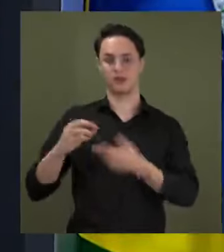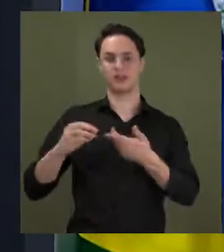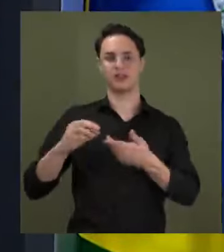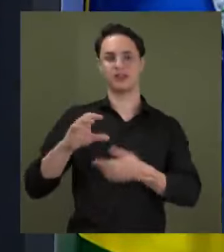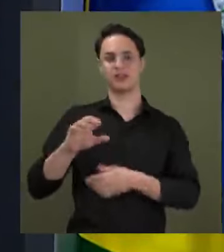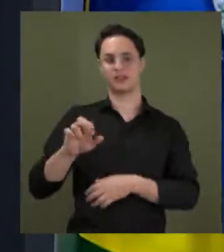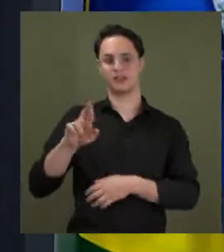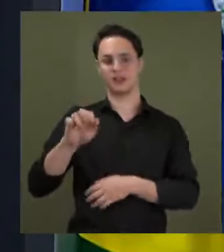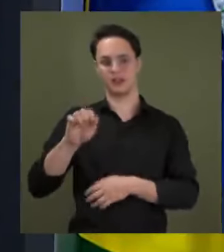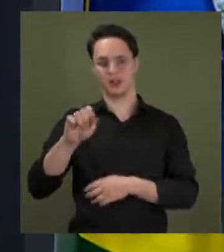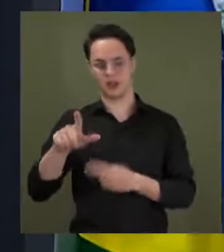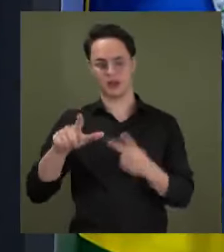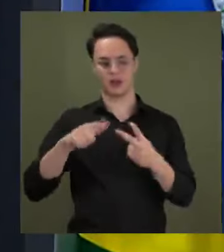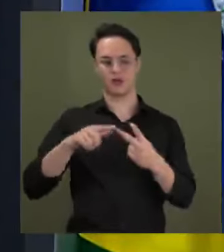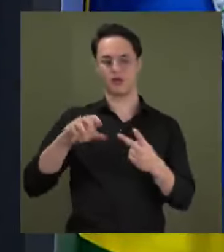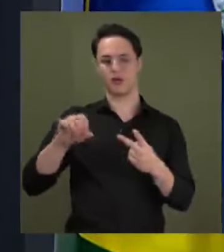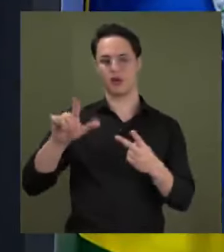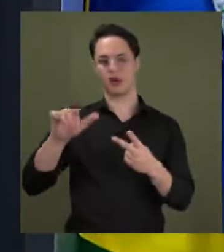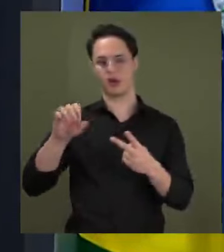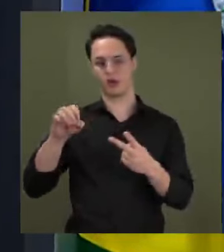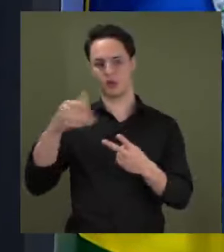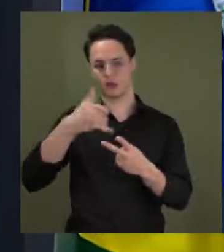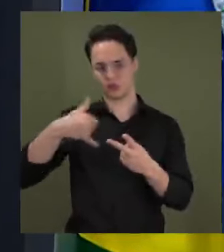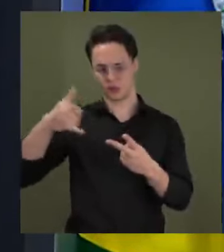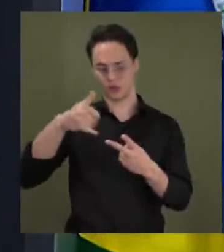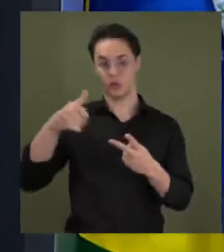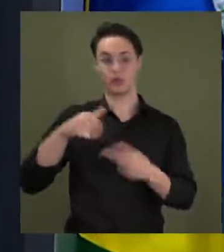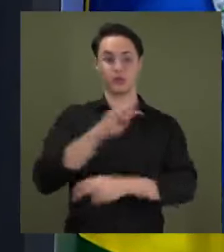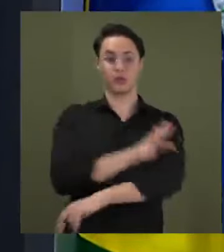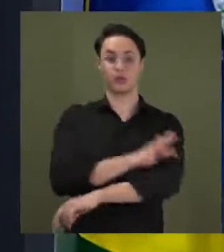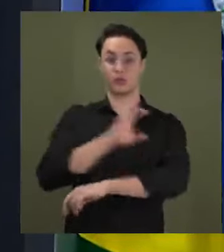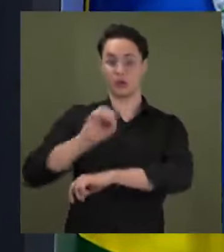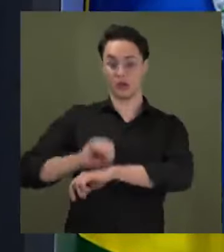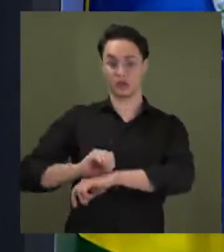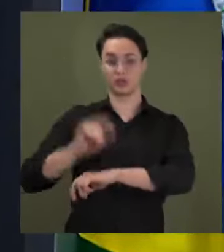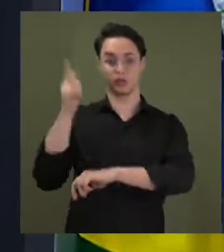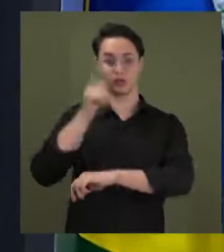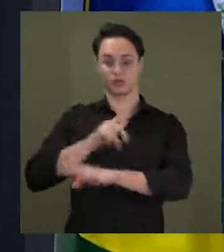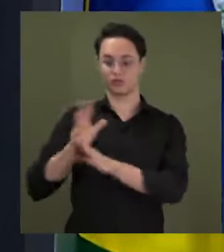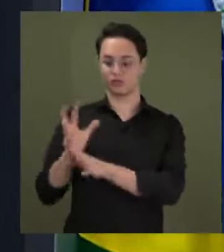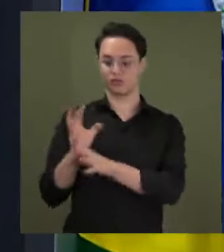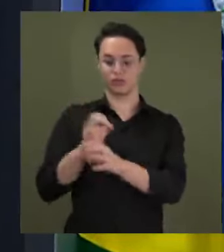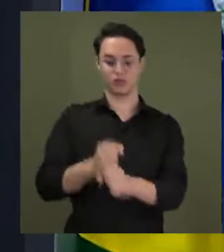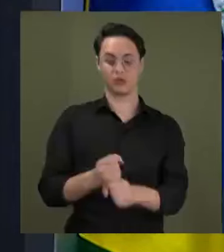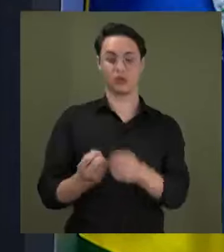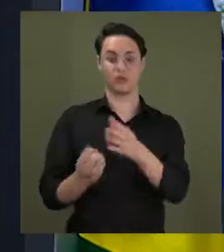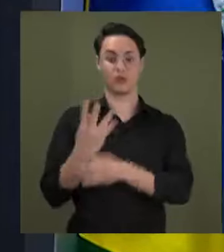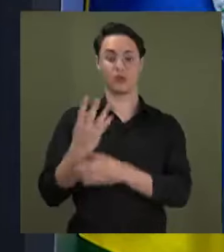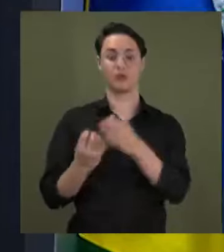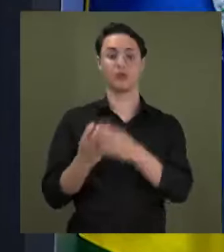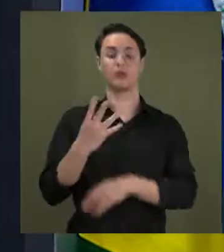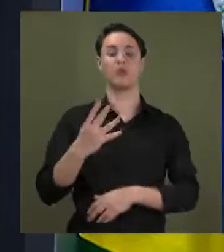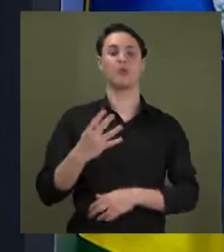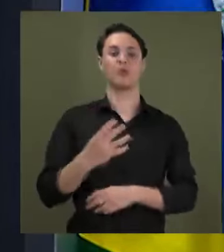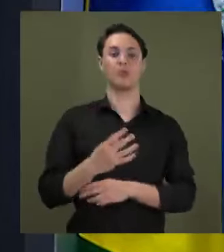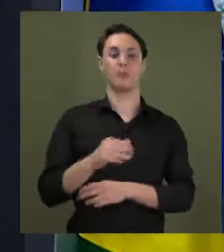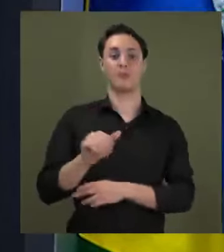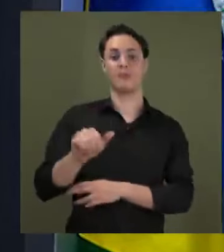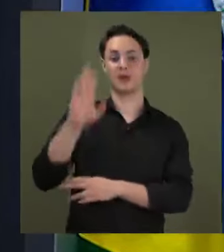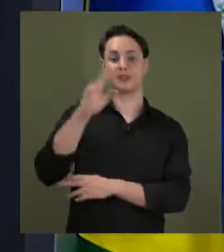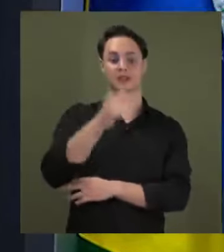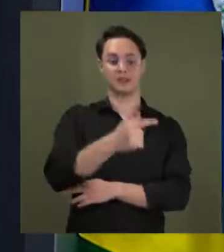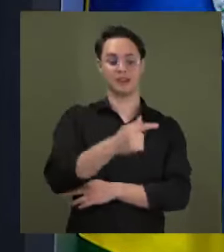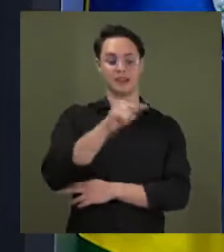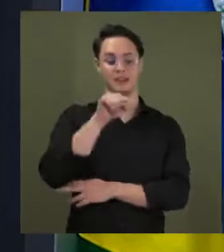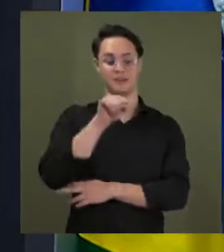oleaginosas do Tocantins encerrou o ano de 2023 com uma estimativa de produção de mais de